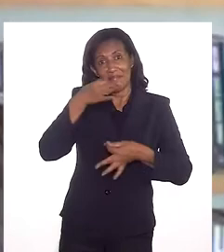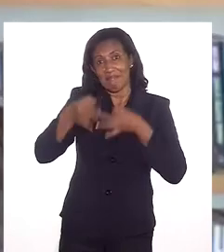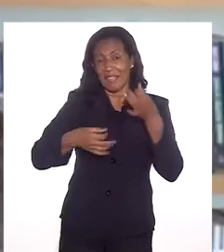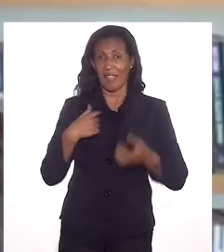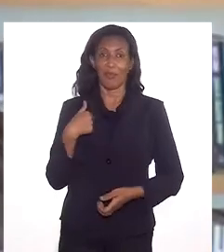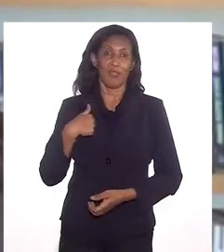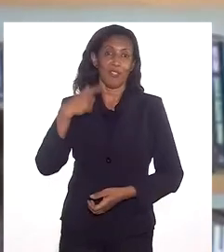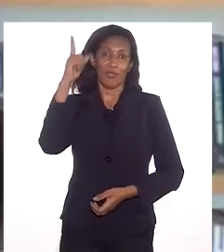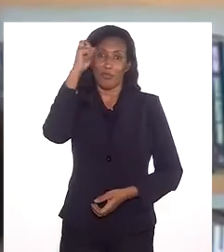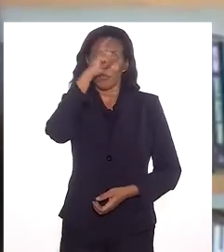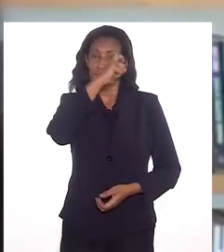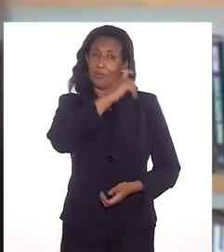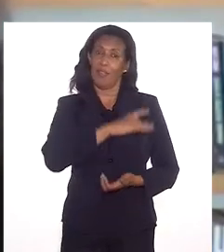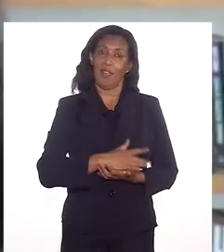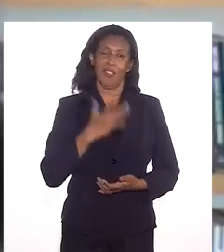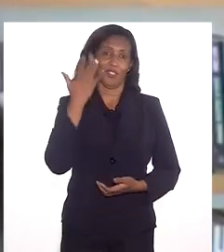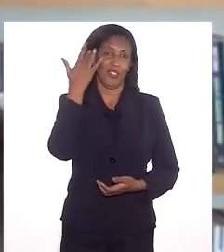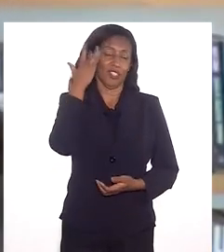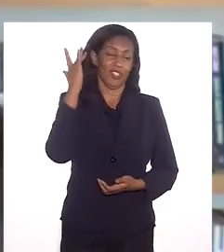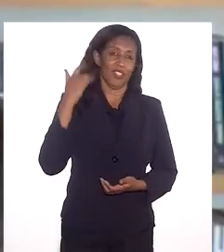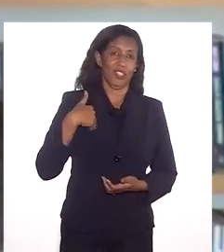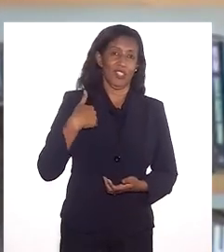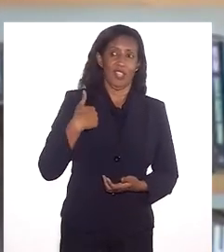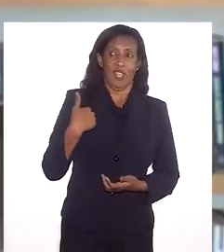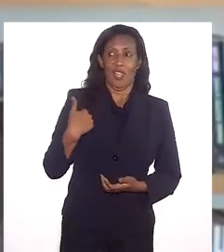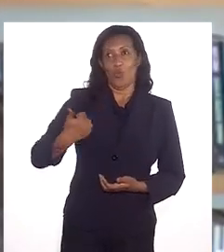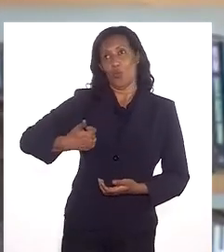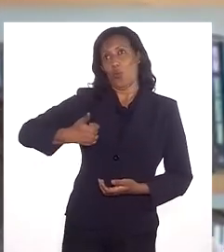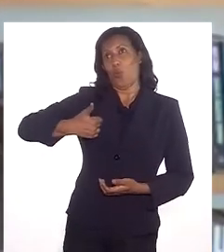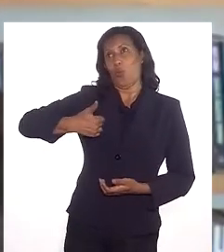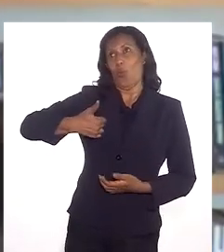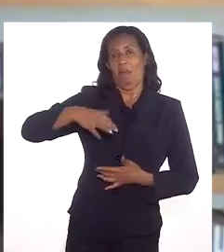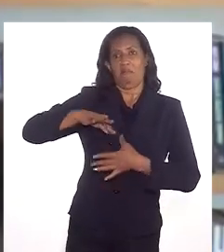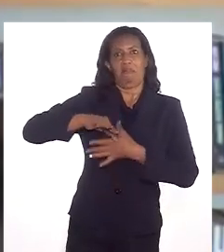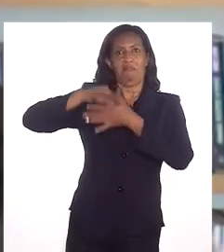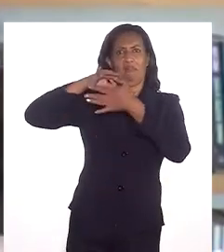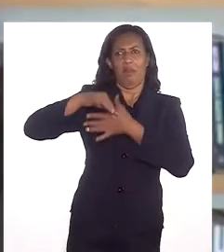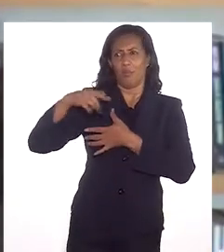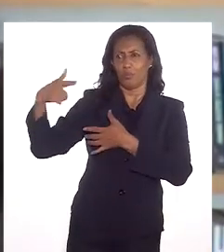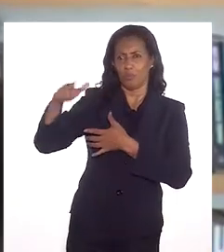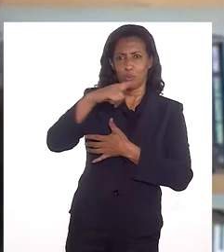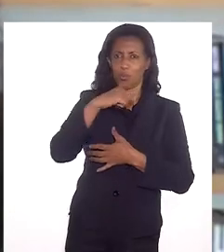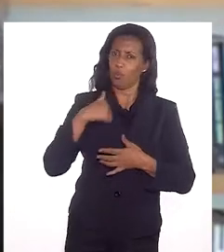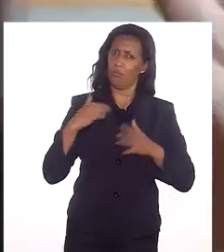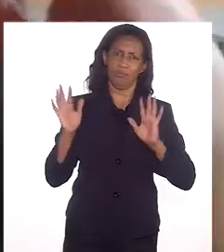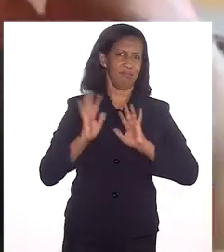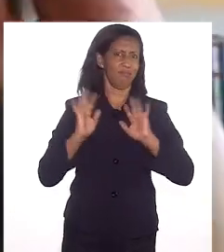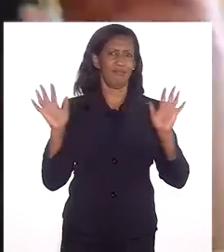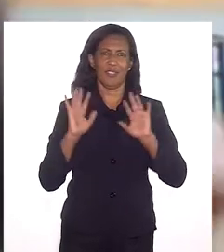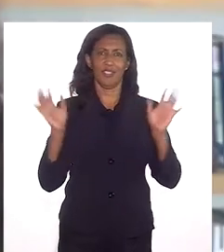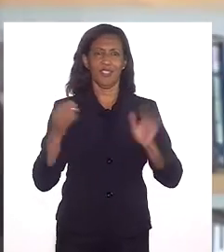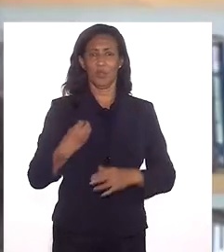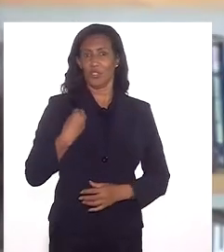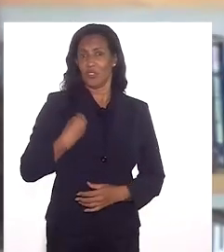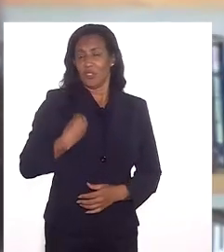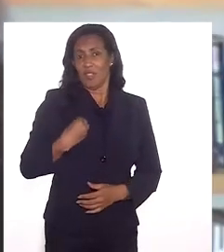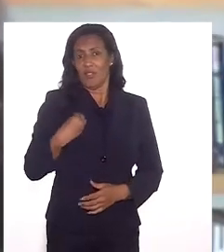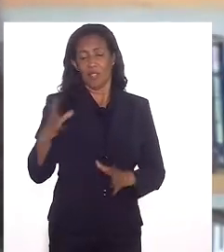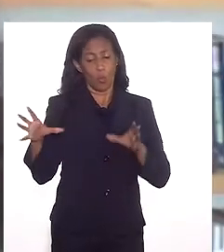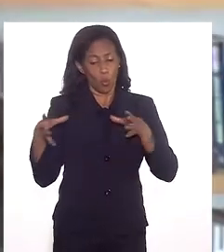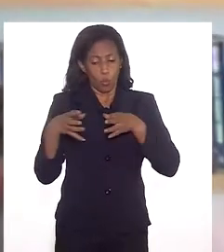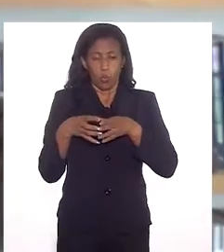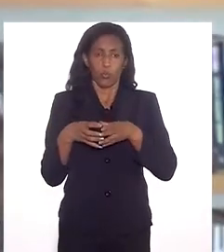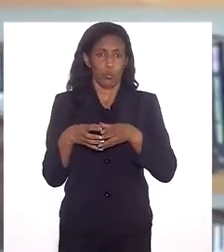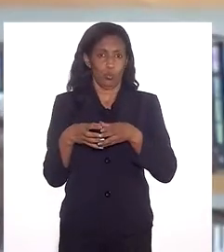não. Eu tenho muita dificuldade de achar que eu sou referência para os outros, porque eu nem acho que eu seja. Eu acho que a